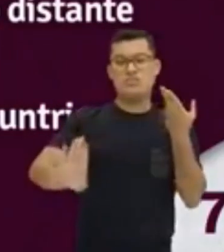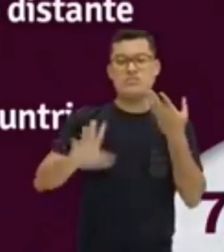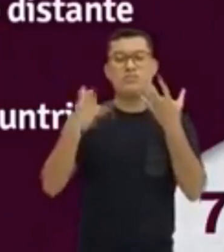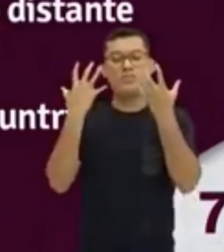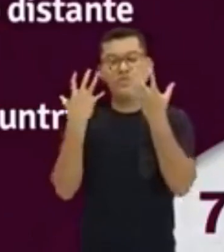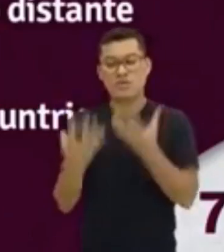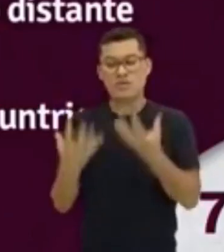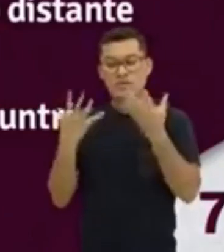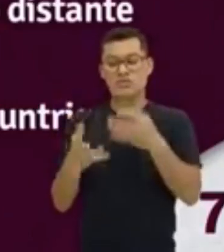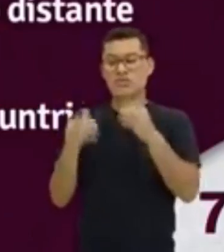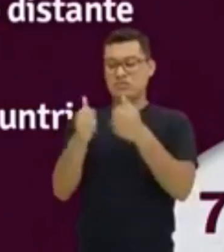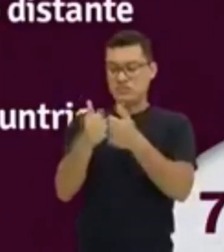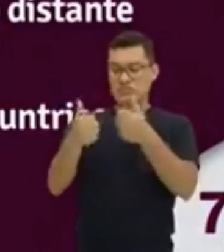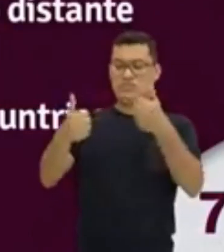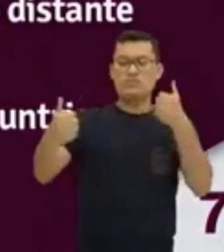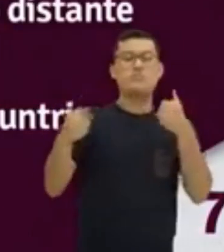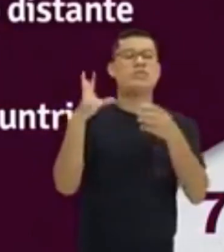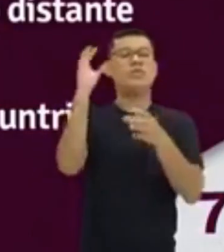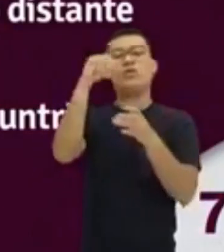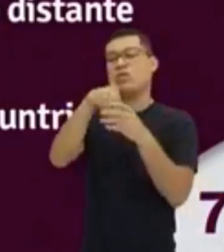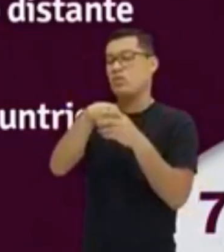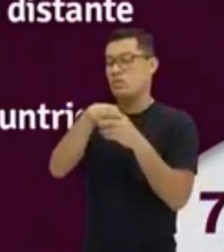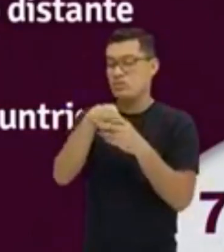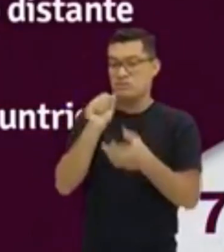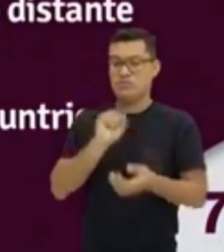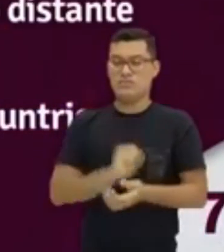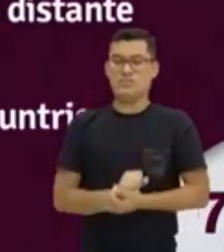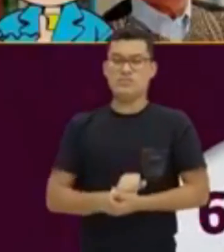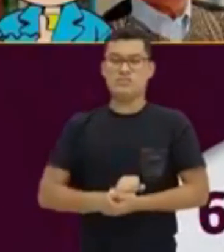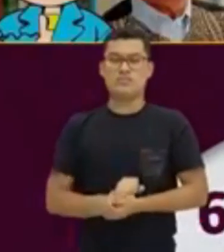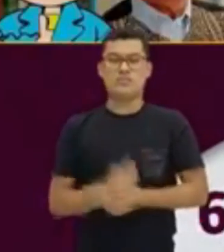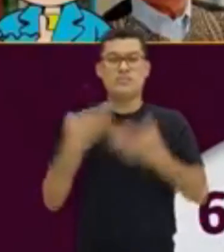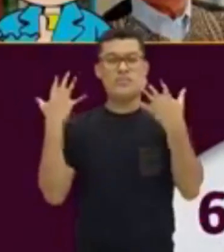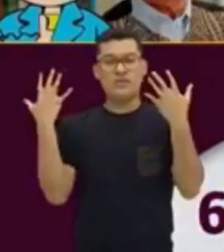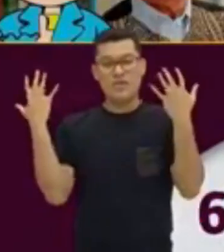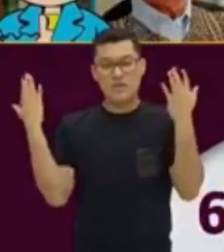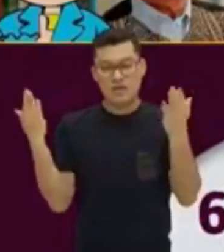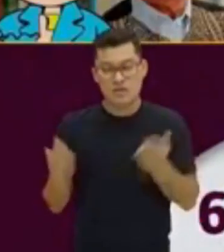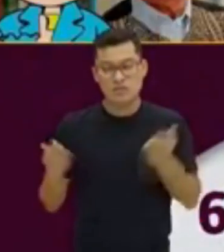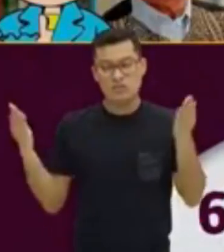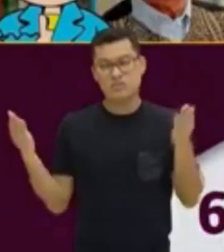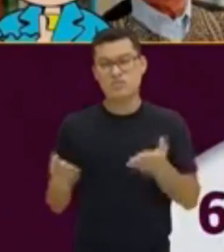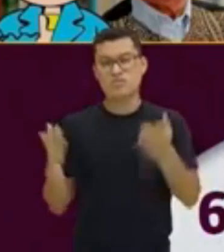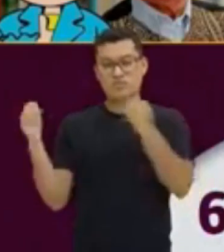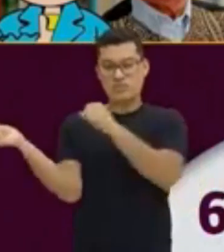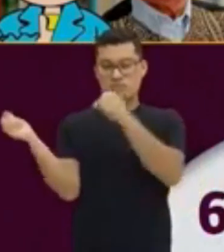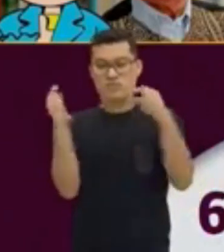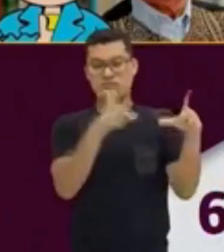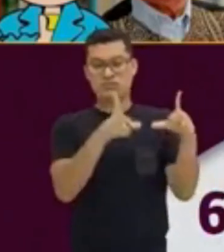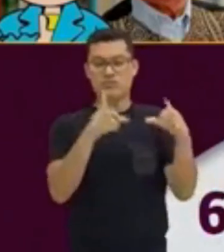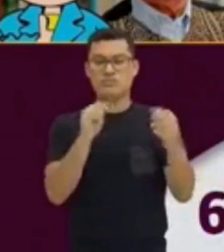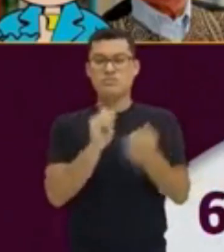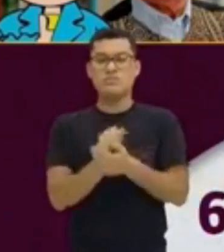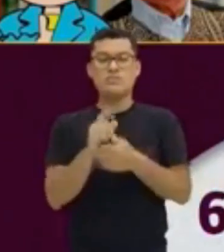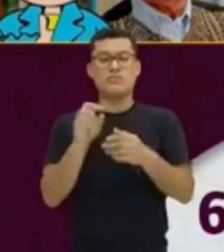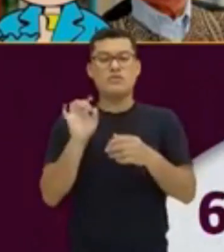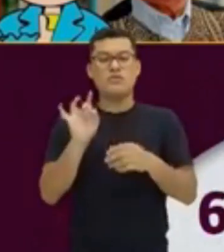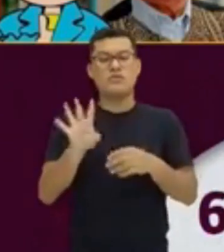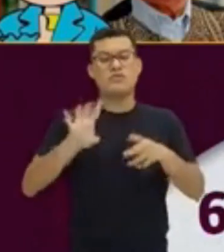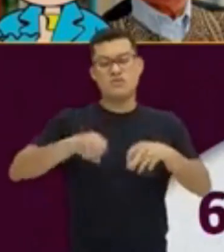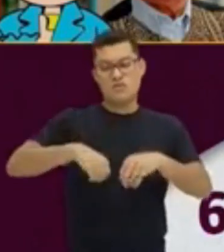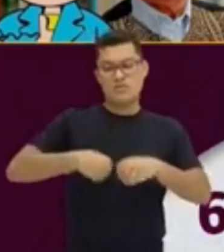colocar uma distância, coloco o those. Agora, volto aqui para outra cartela, só para reforçar.